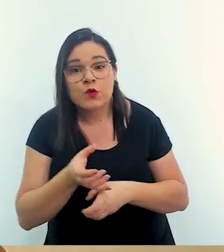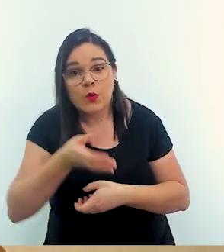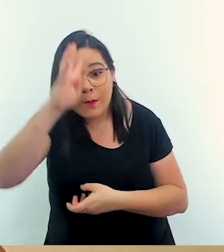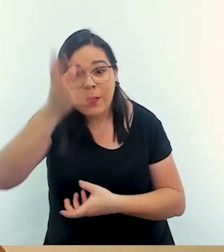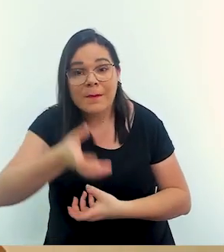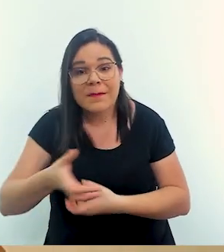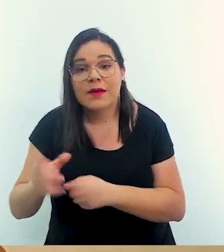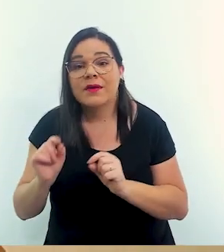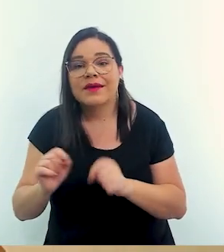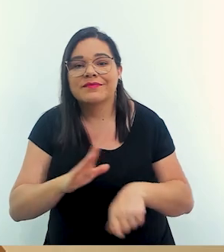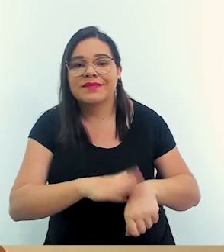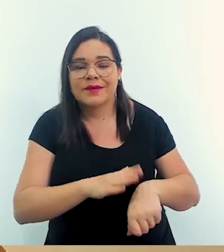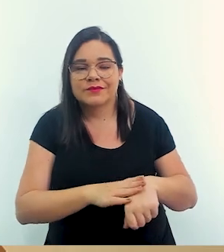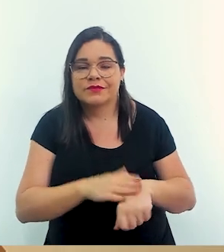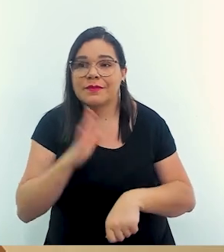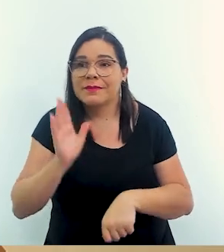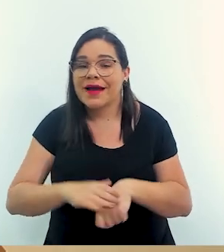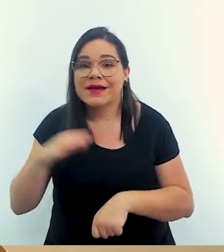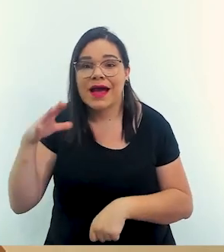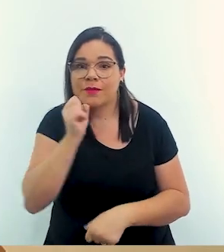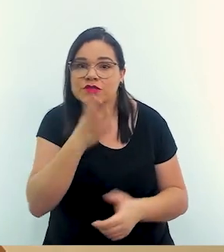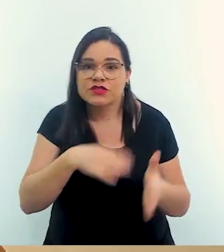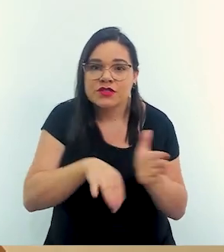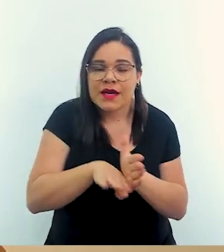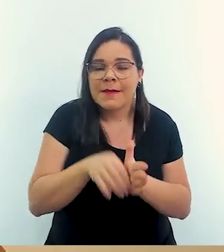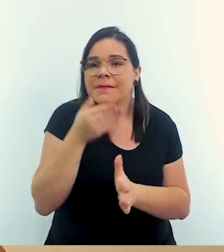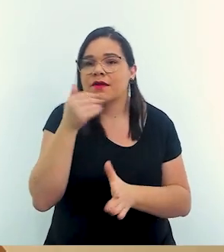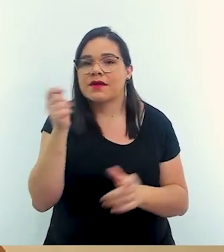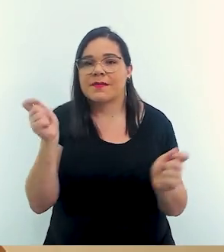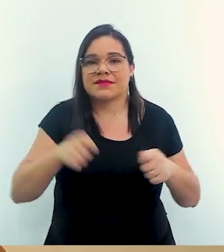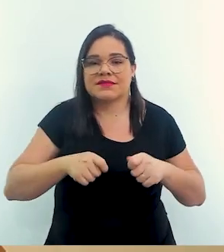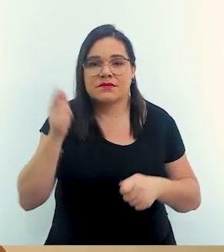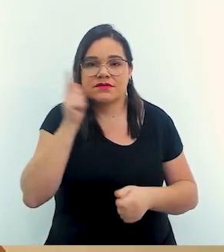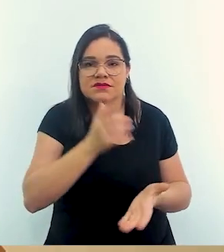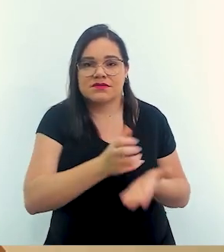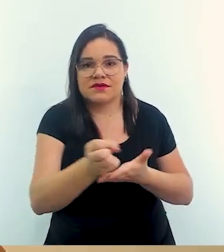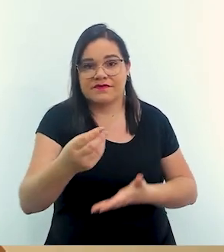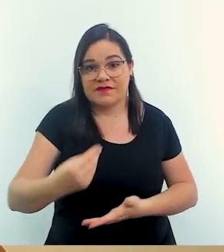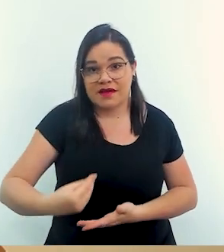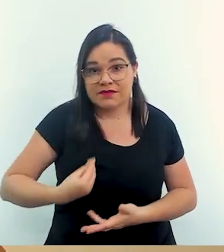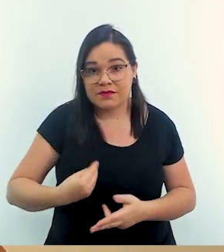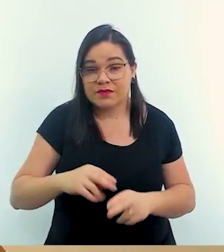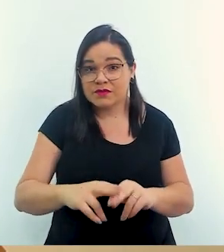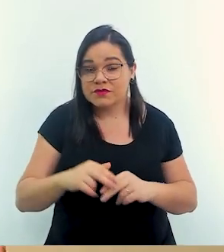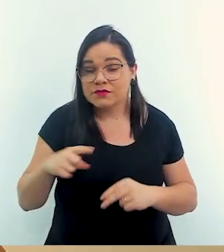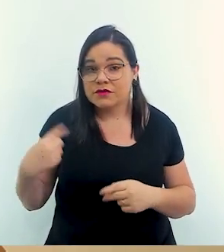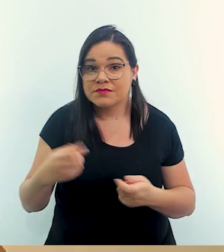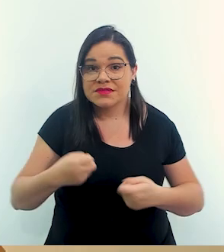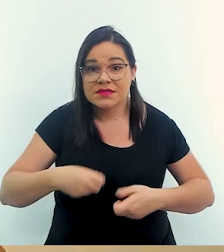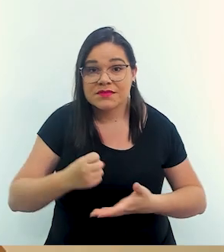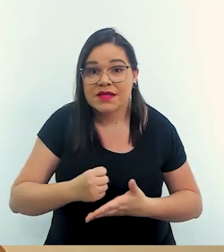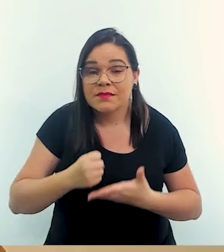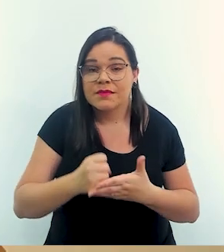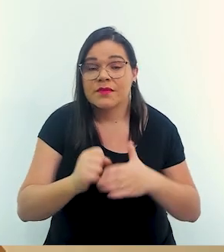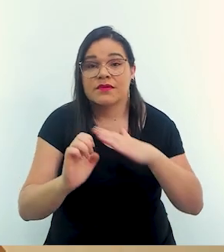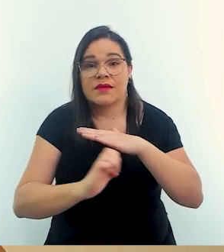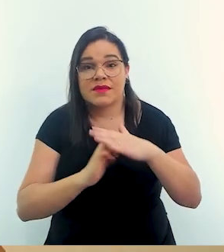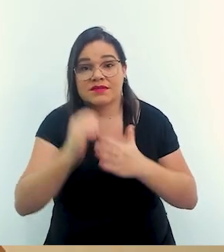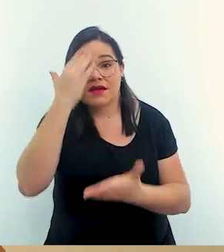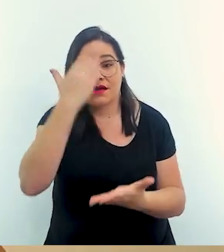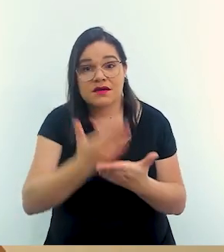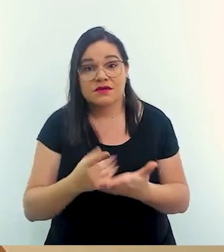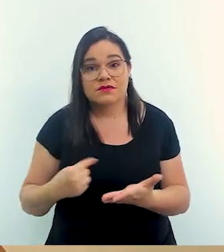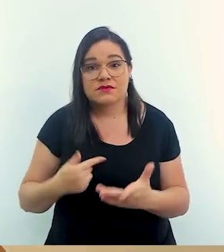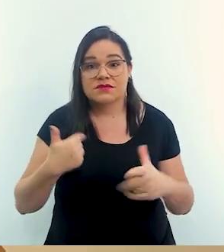quando a gente fala de desastre quanto mais rápido a gente chega maior é a nossa capacidade de salvar vidas então a gente precisa muito desse apoio das